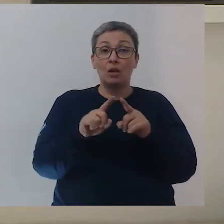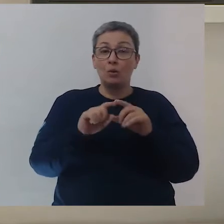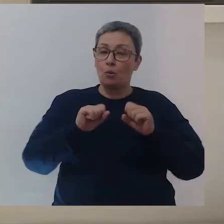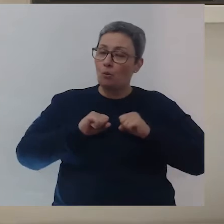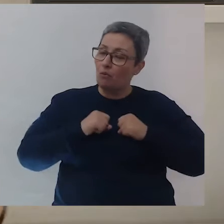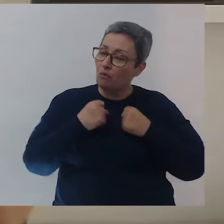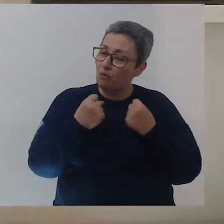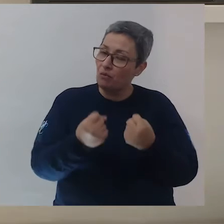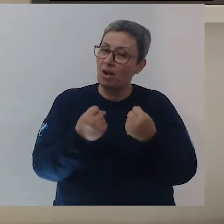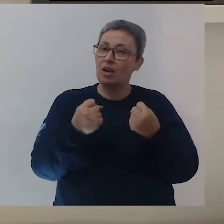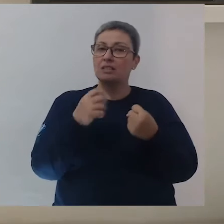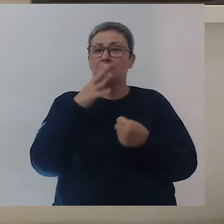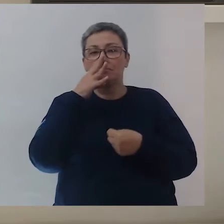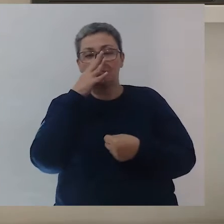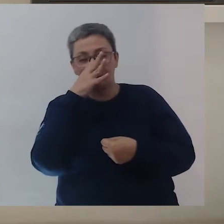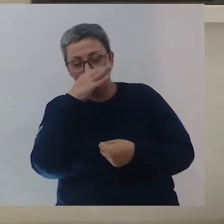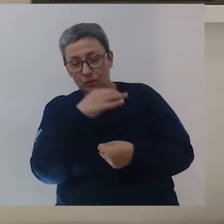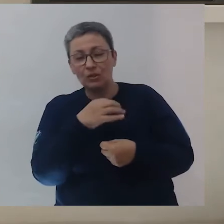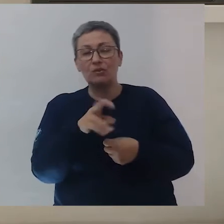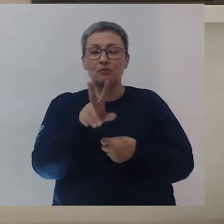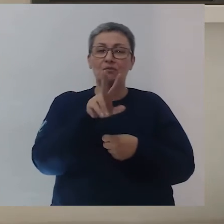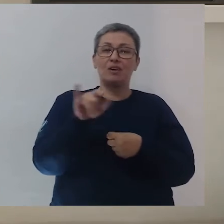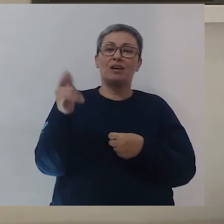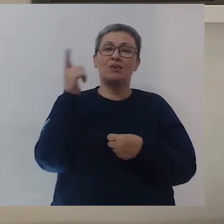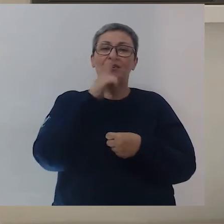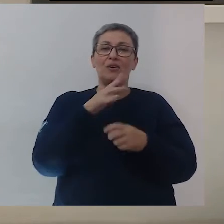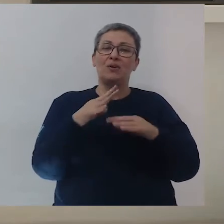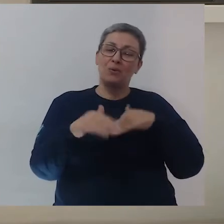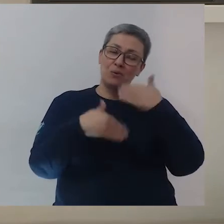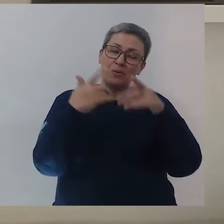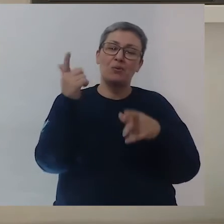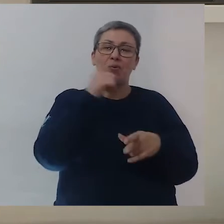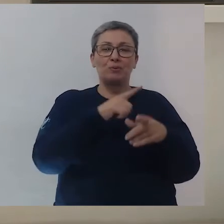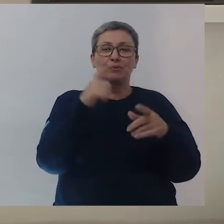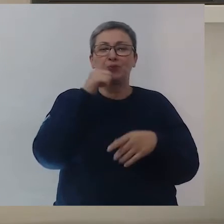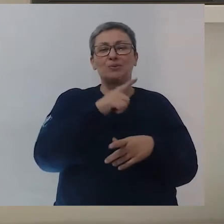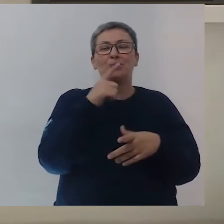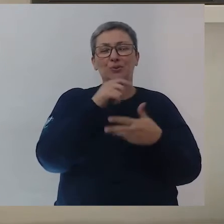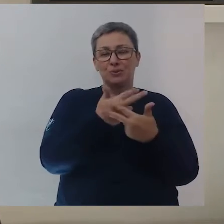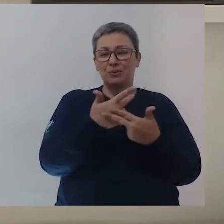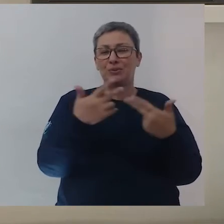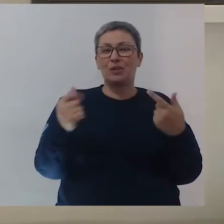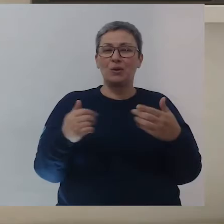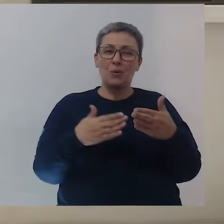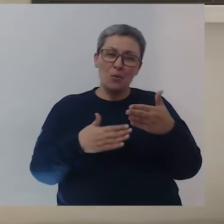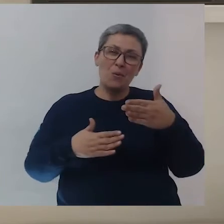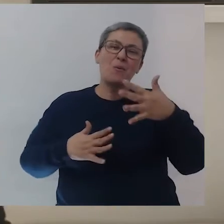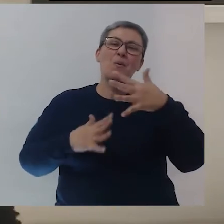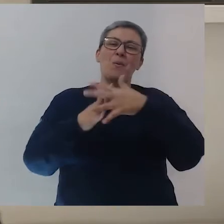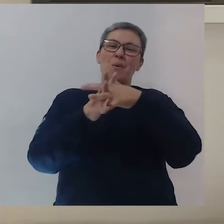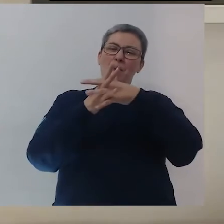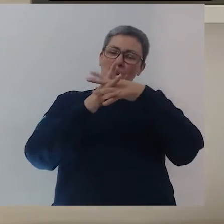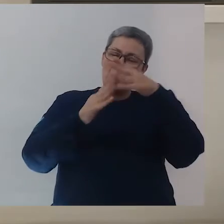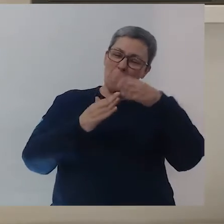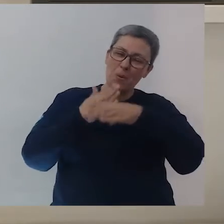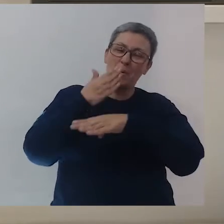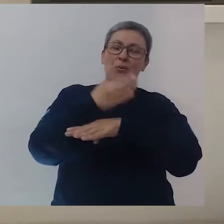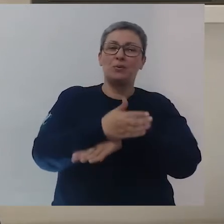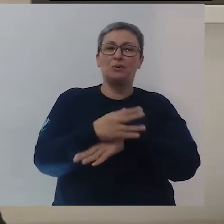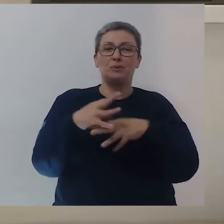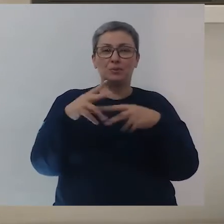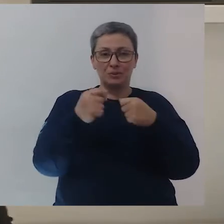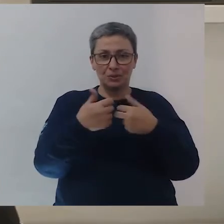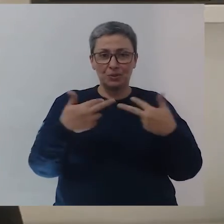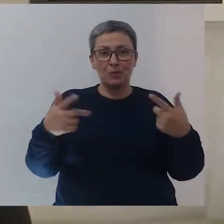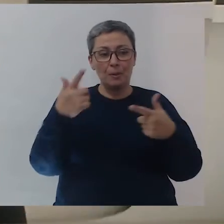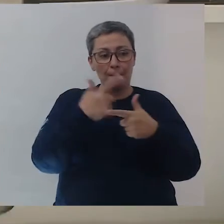Com esforço, com persistência, a gente consegue aí conquistar muita coisa e alcançar a superação, né? Superação